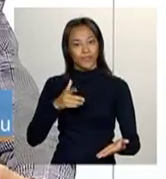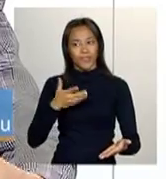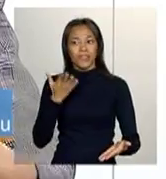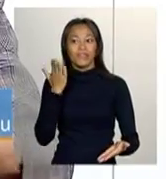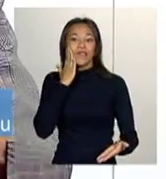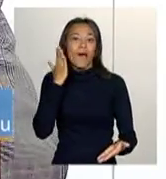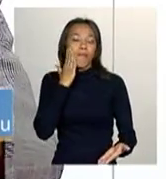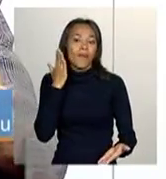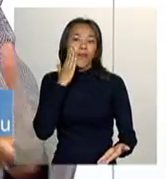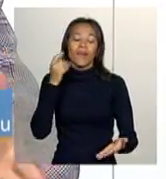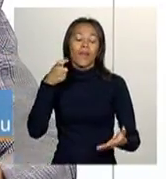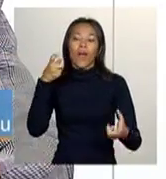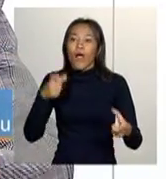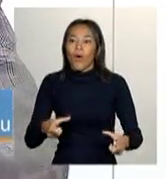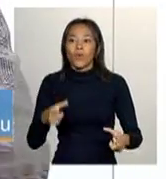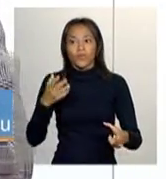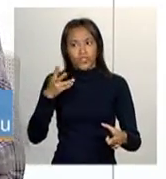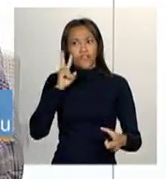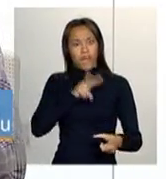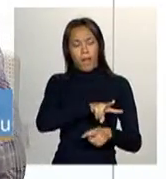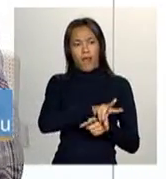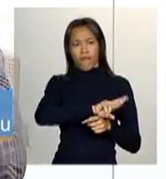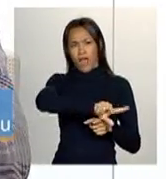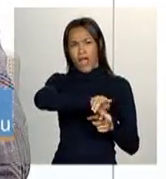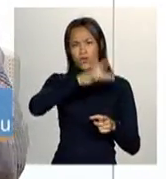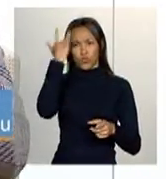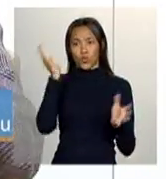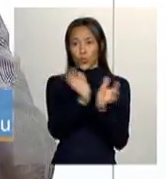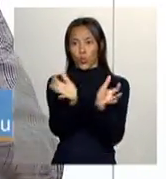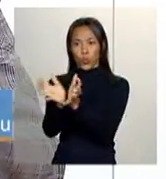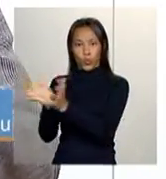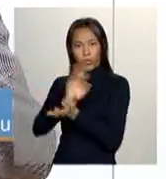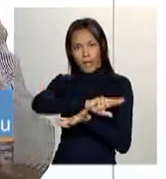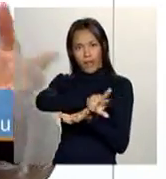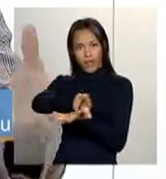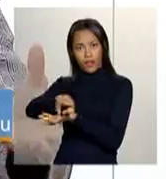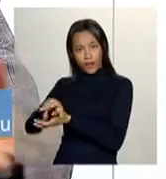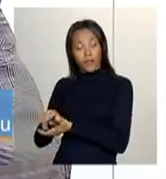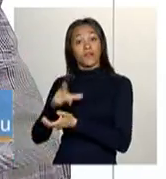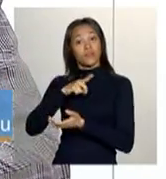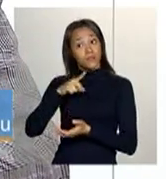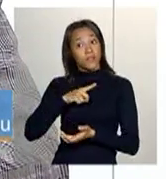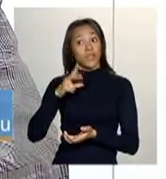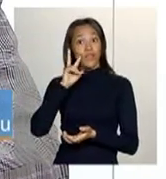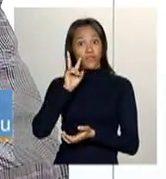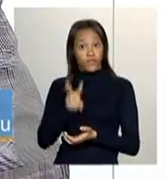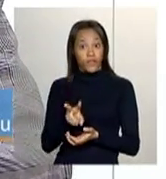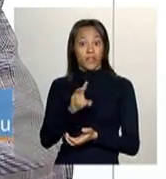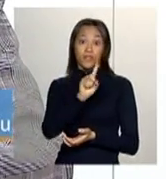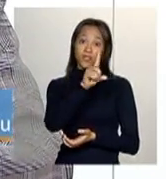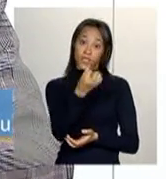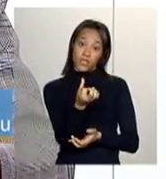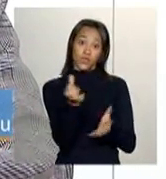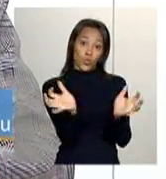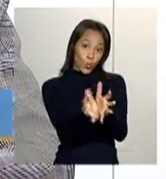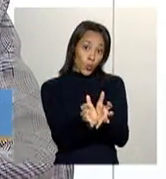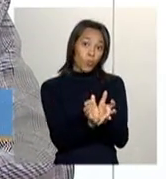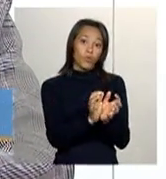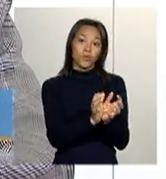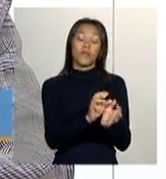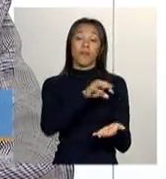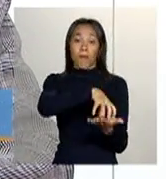forma. A gente começa a olhar a diversidade, quer dizer, nós tivemos um primeiro momento de ver a diversidade desses 16 grupos, mas com